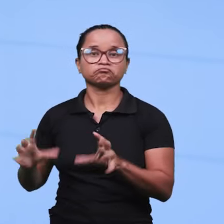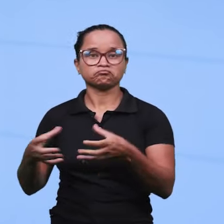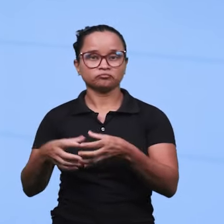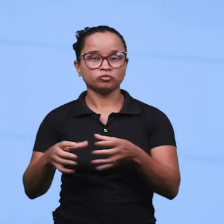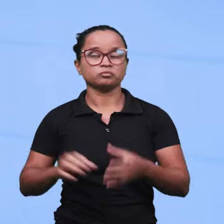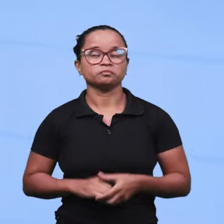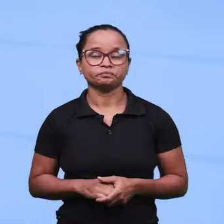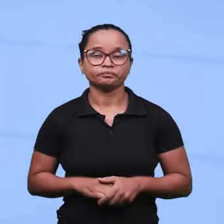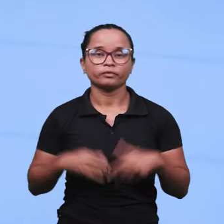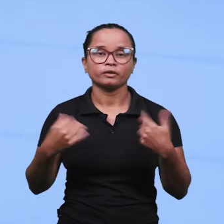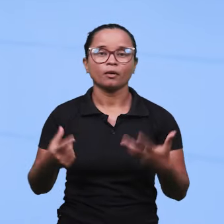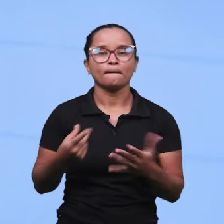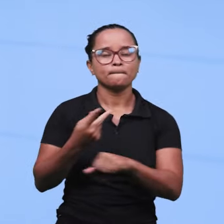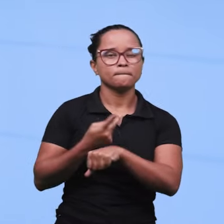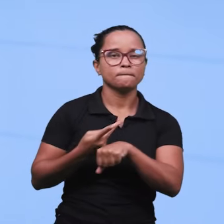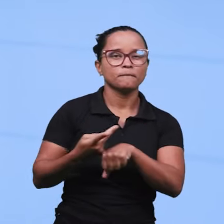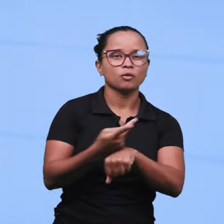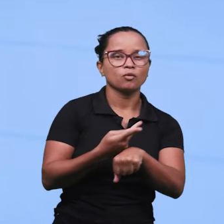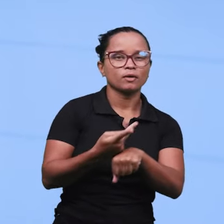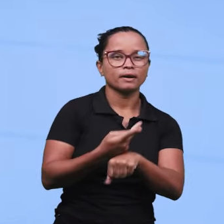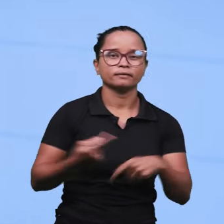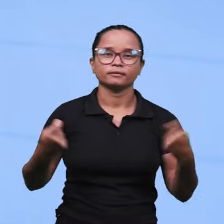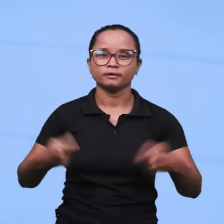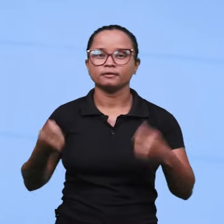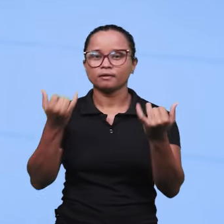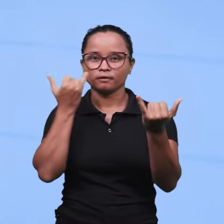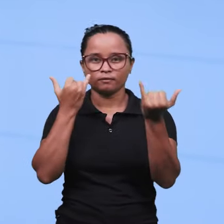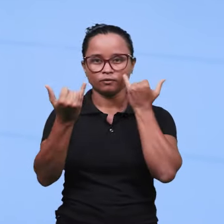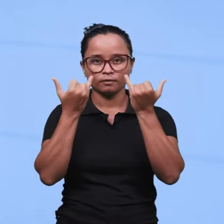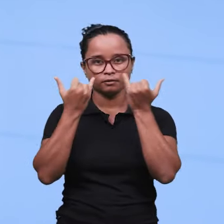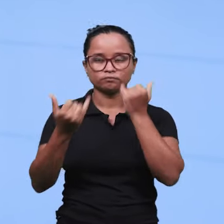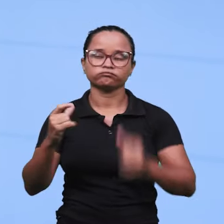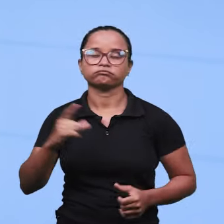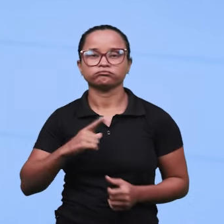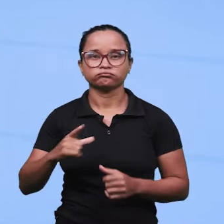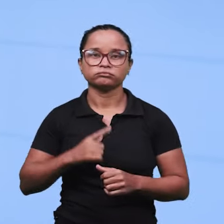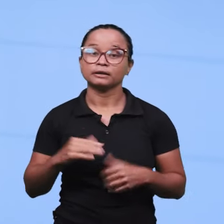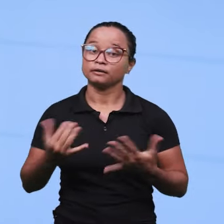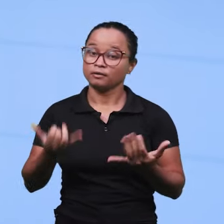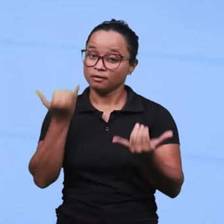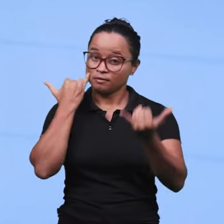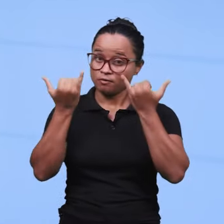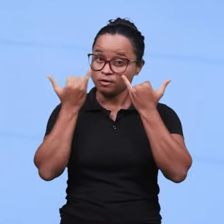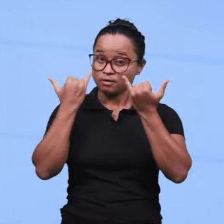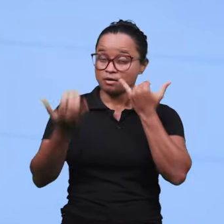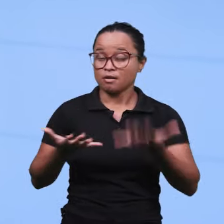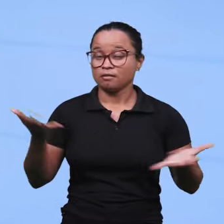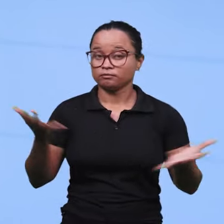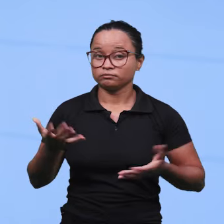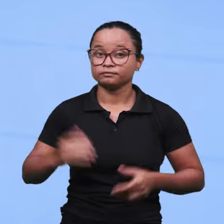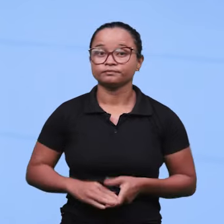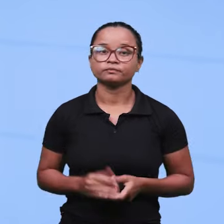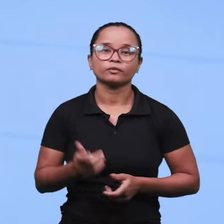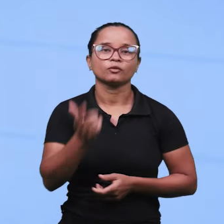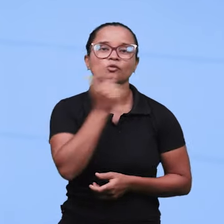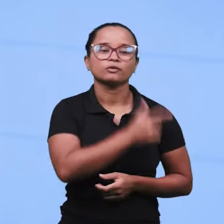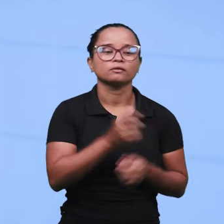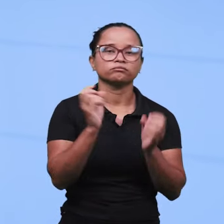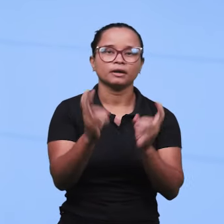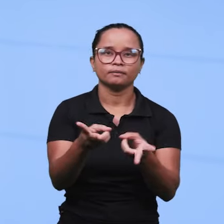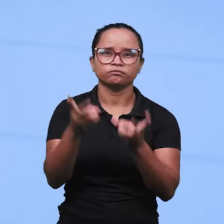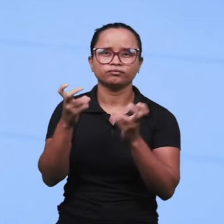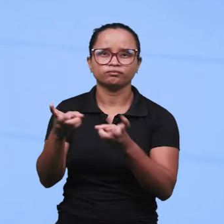a primeira coisa que ele precisa procurar são essas informações. Com essas informações, ele vai conseguir